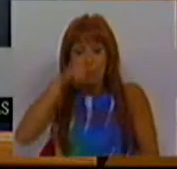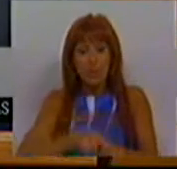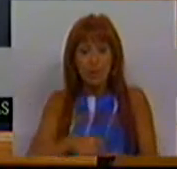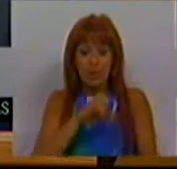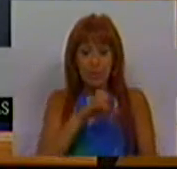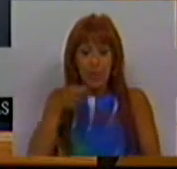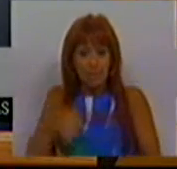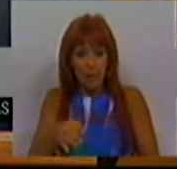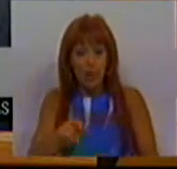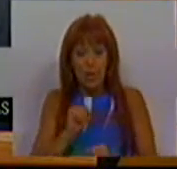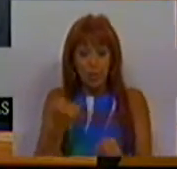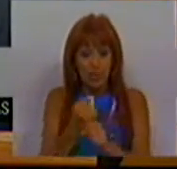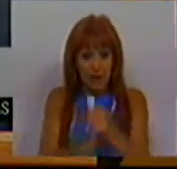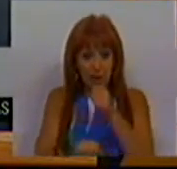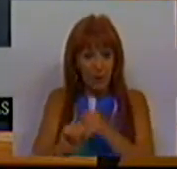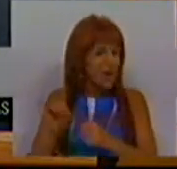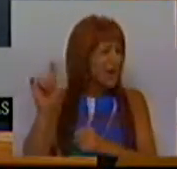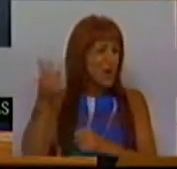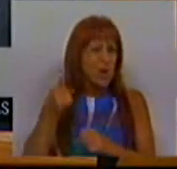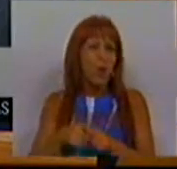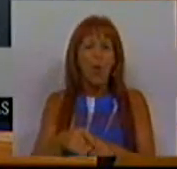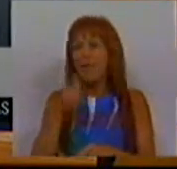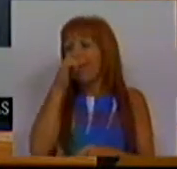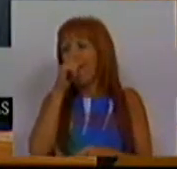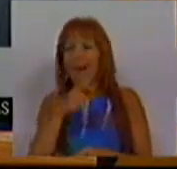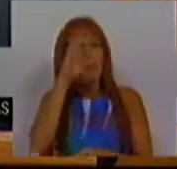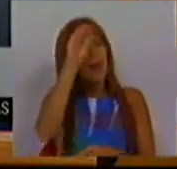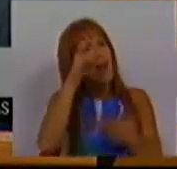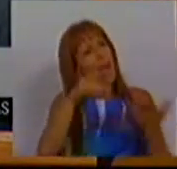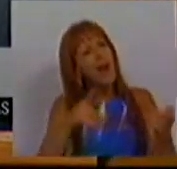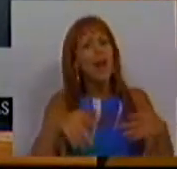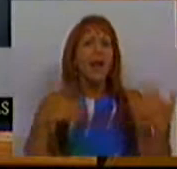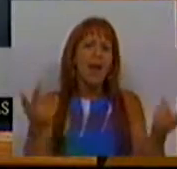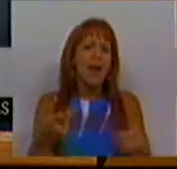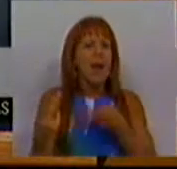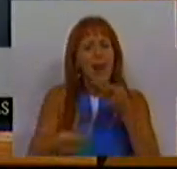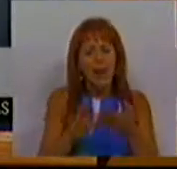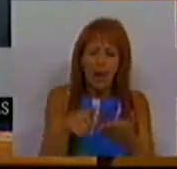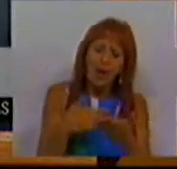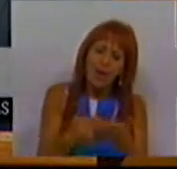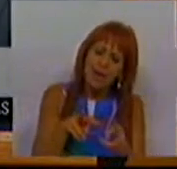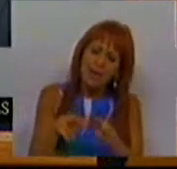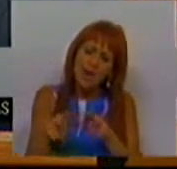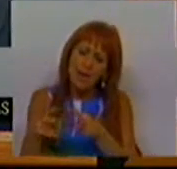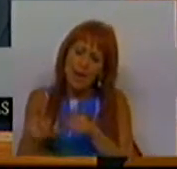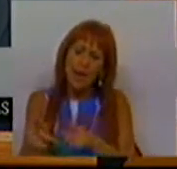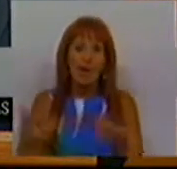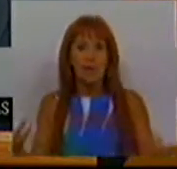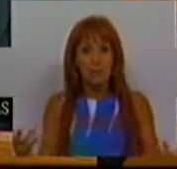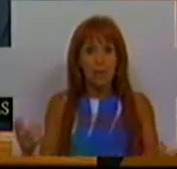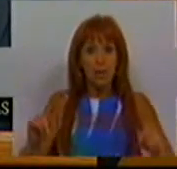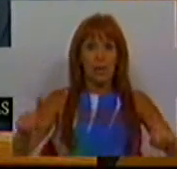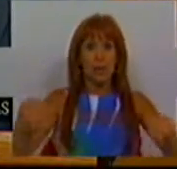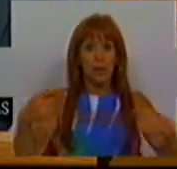o CCP e o seu trabalho e não entretende os conselheiros a analisar propostas de alteração para